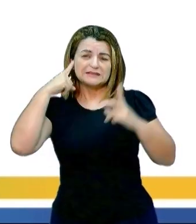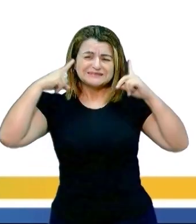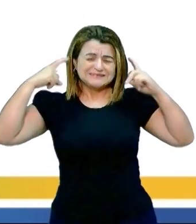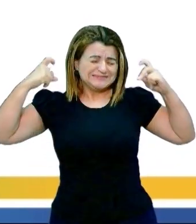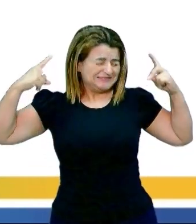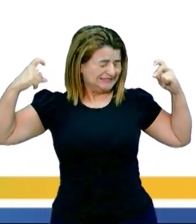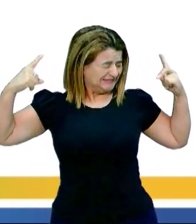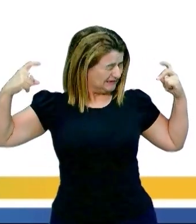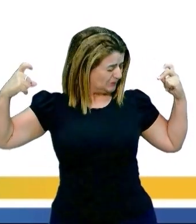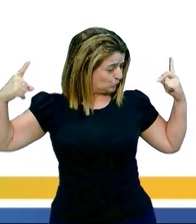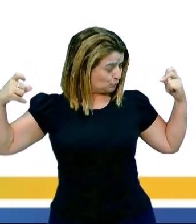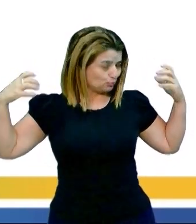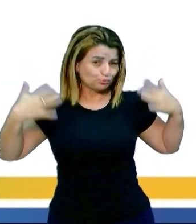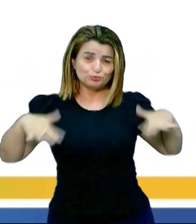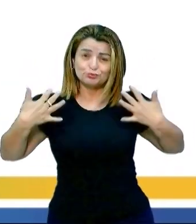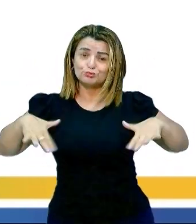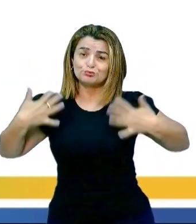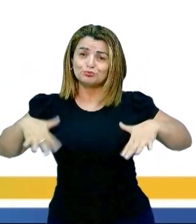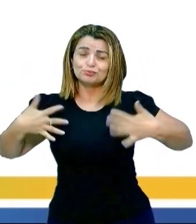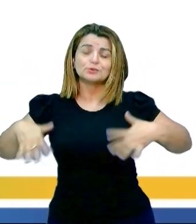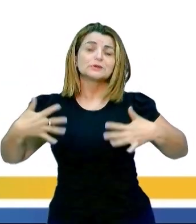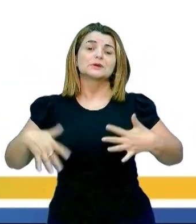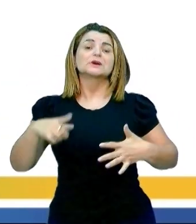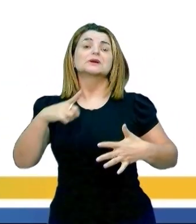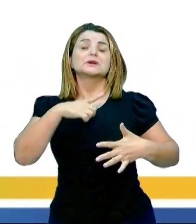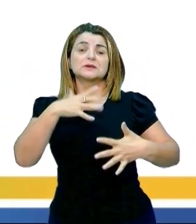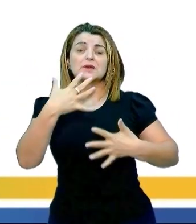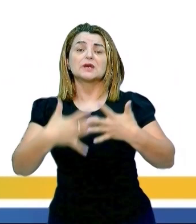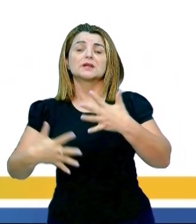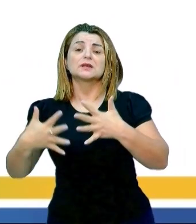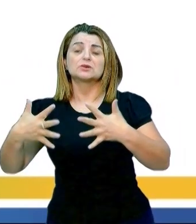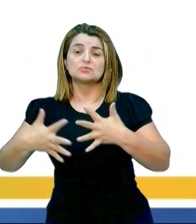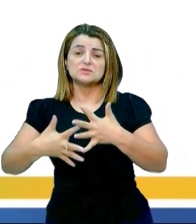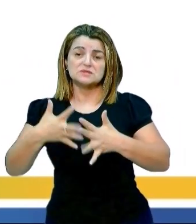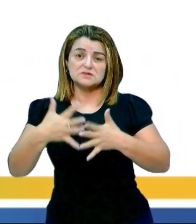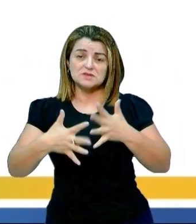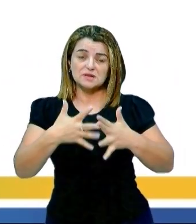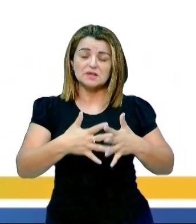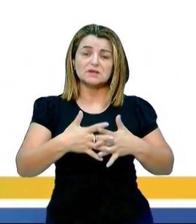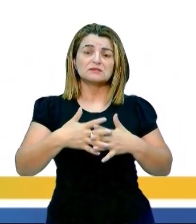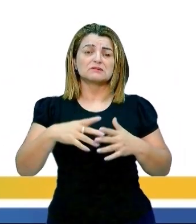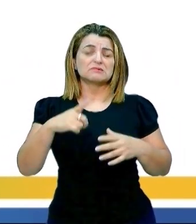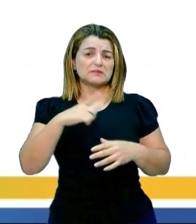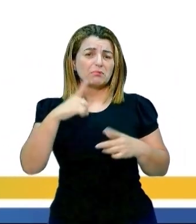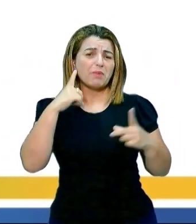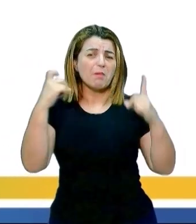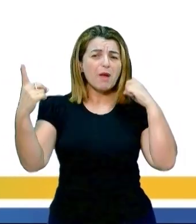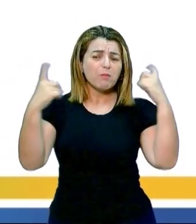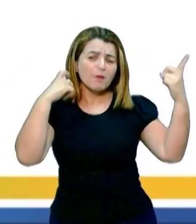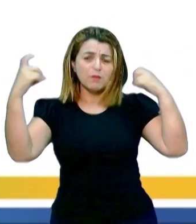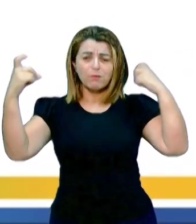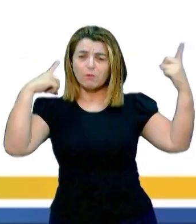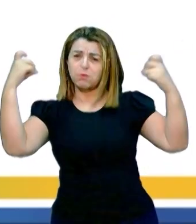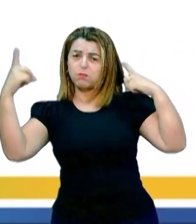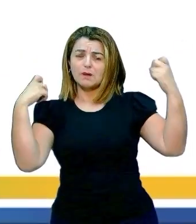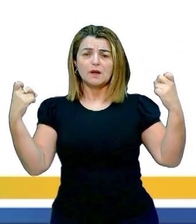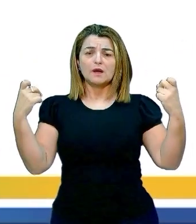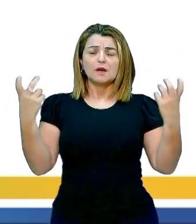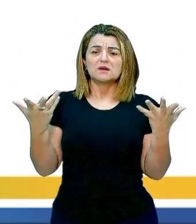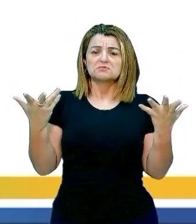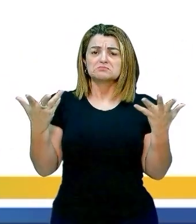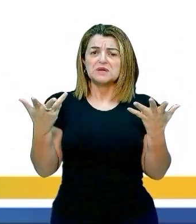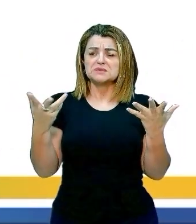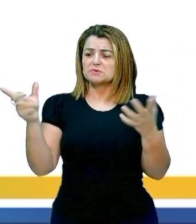poluição sonora, que a gente percebe nos centros das nossas cidades, muito barulho, a gente vai passando, alguém está oferecendo